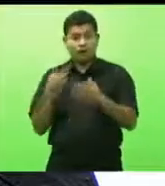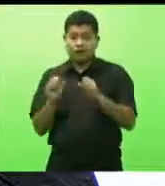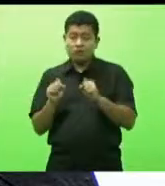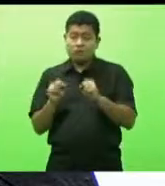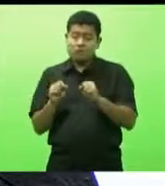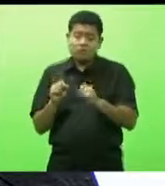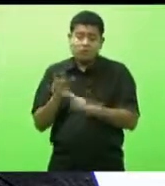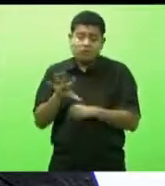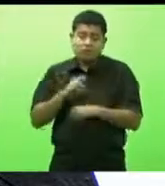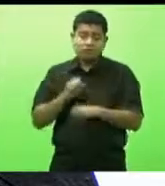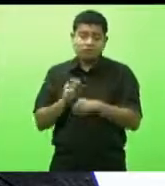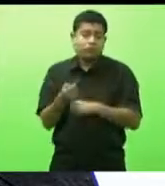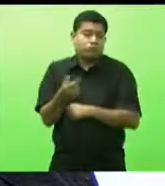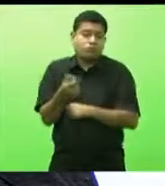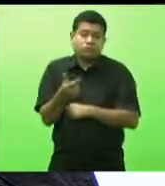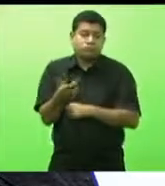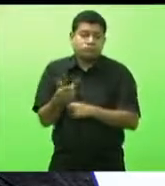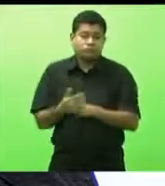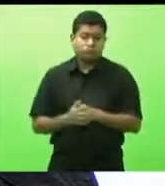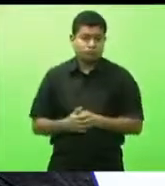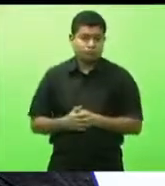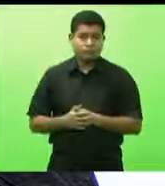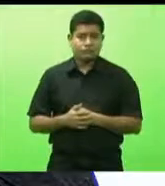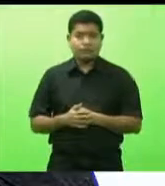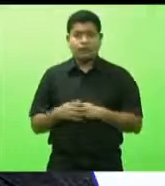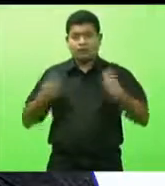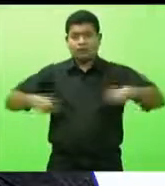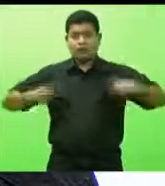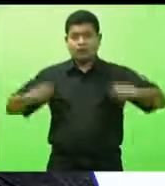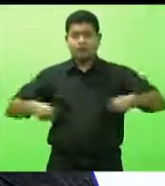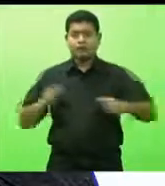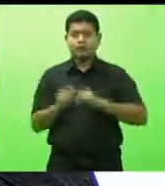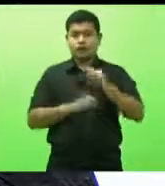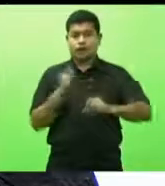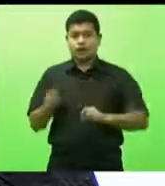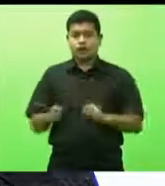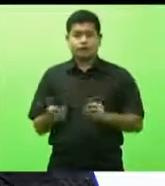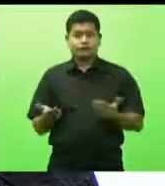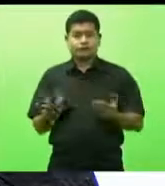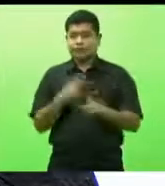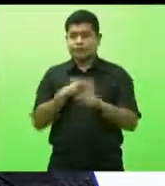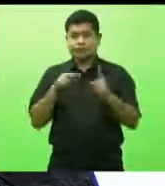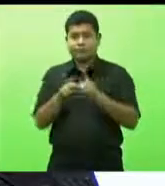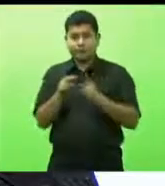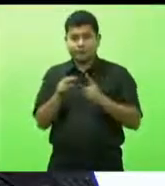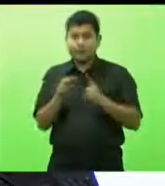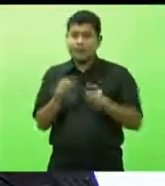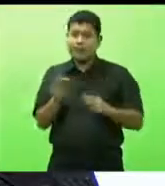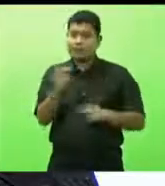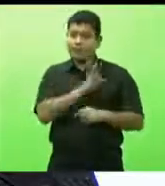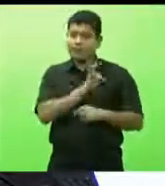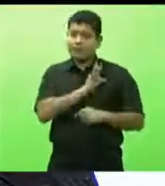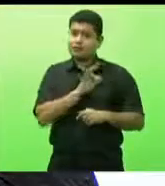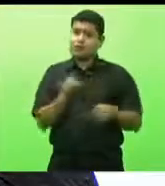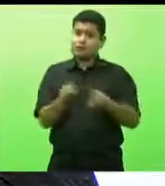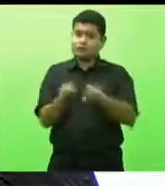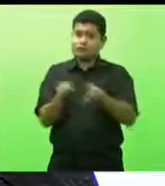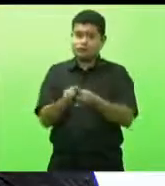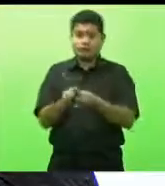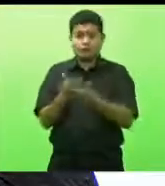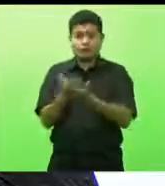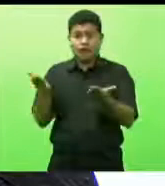idade serem infectadas. Então, temos que ter aí uma visão logicamente técnica, mas acompanhar esses